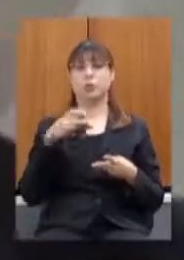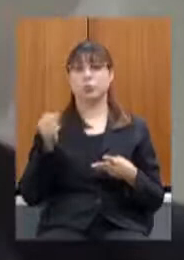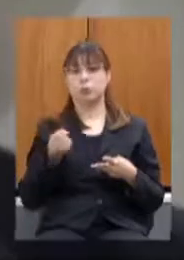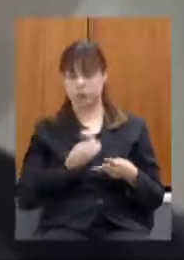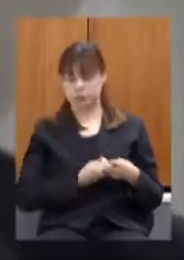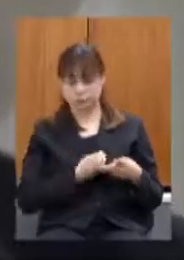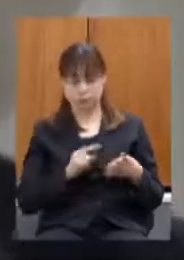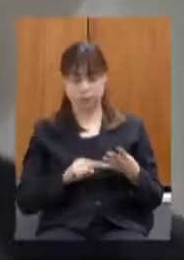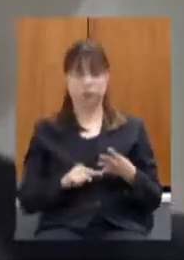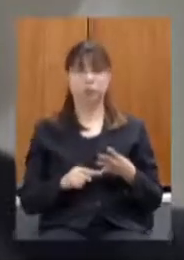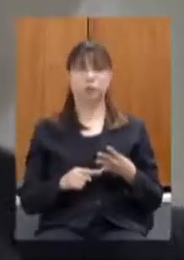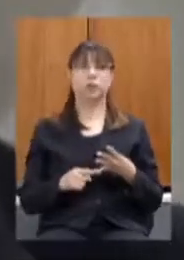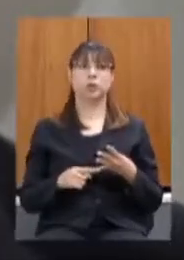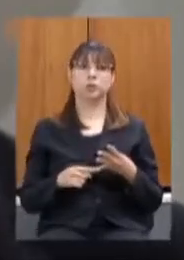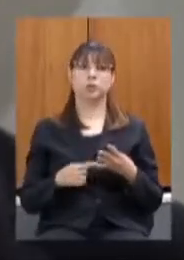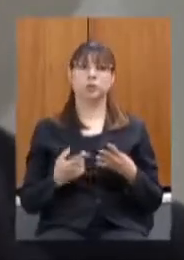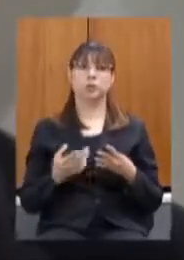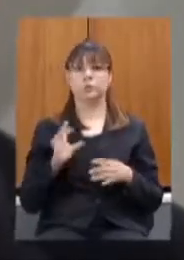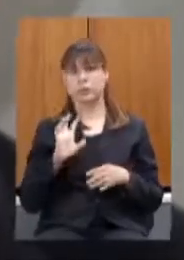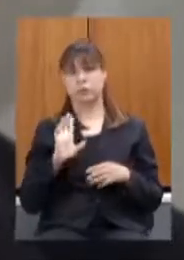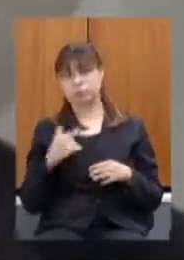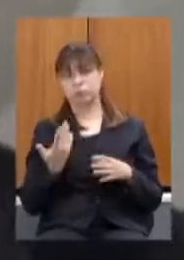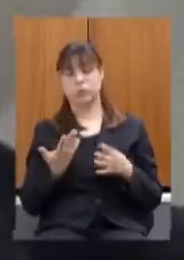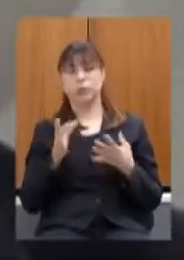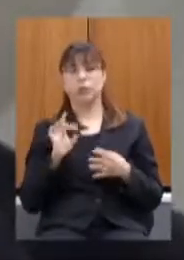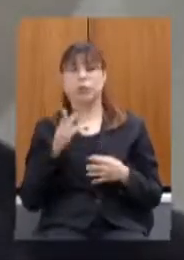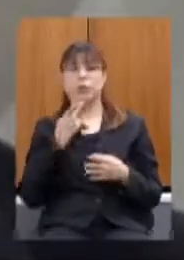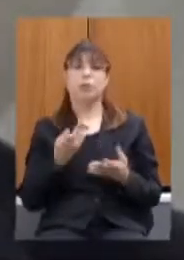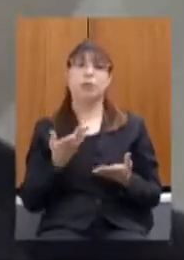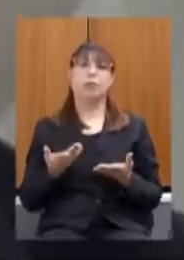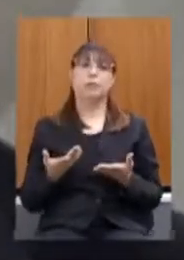presente só para dizer assim que